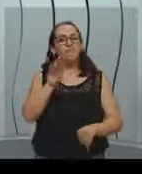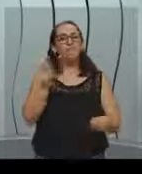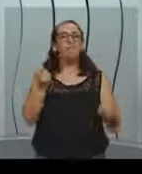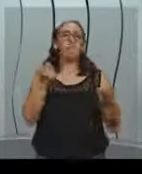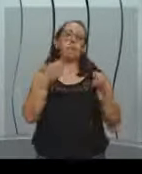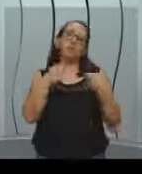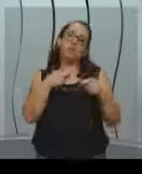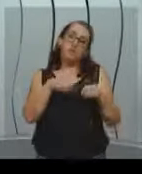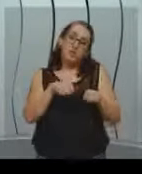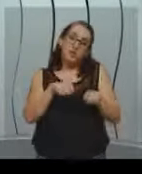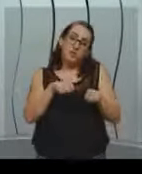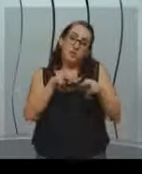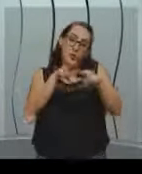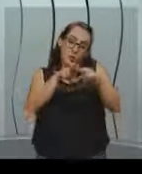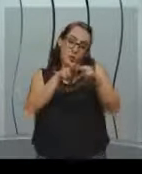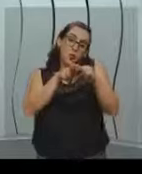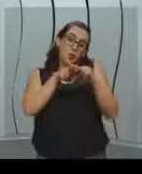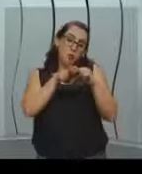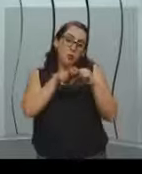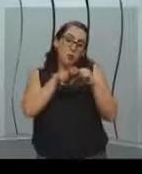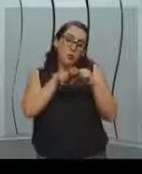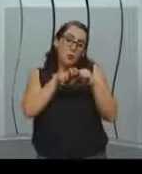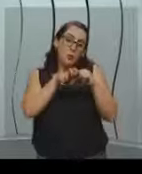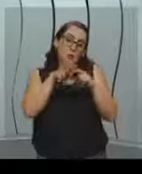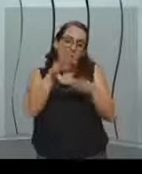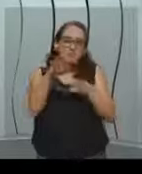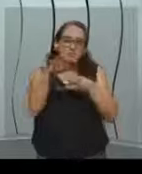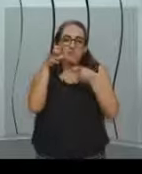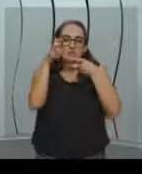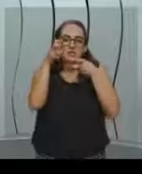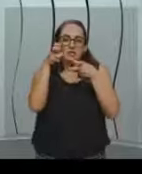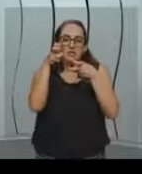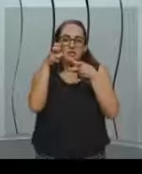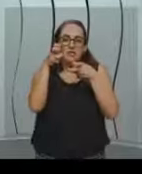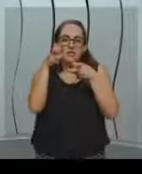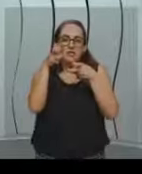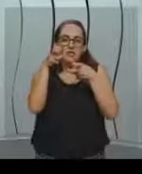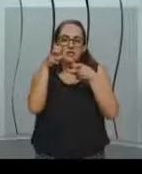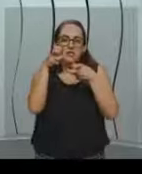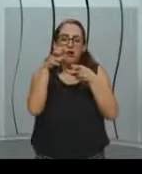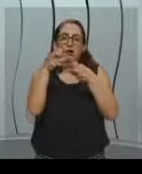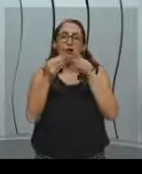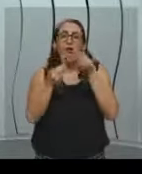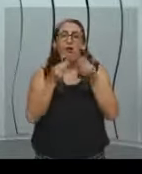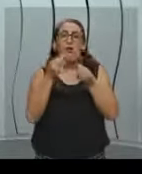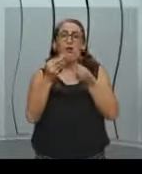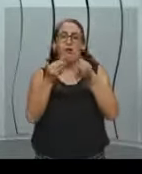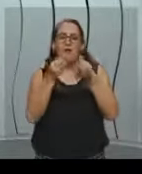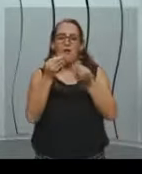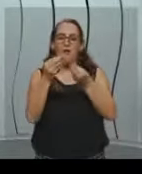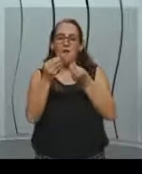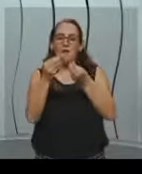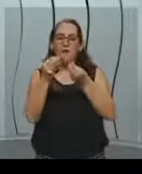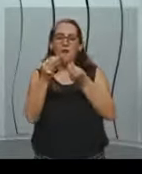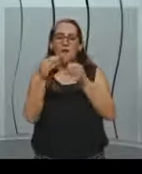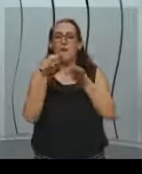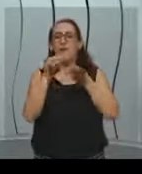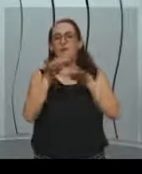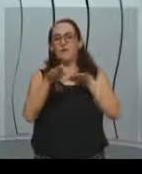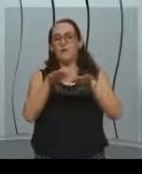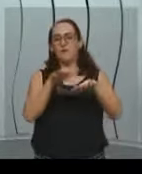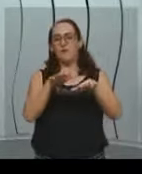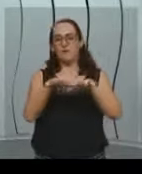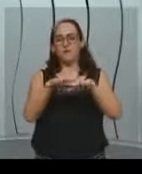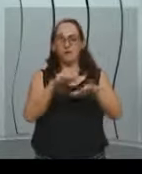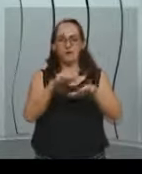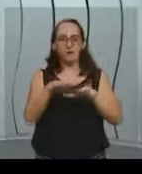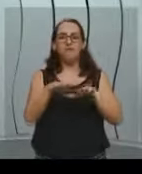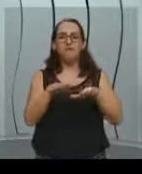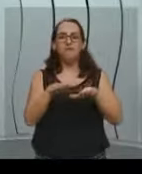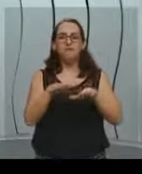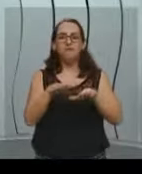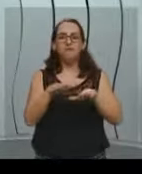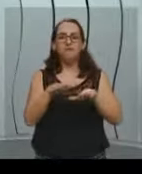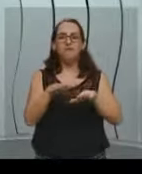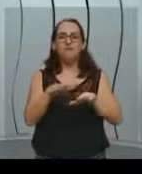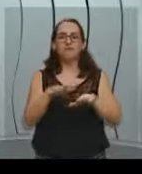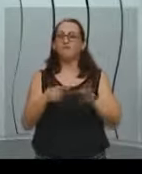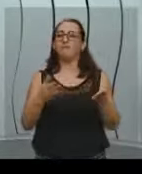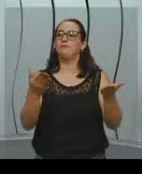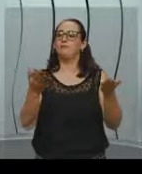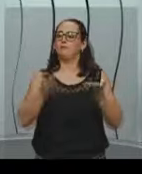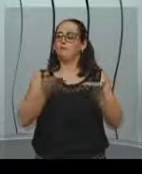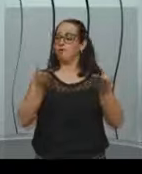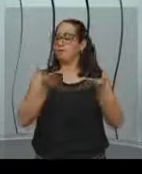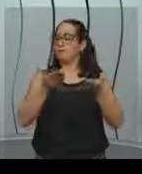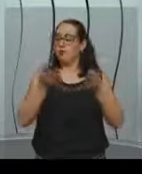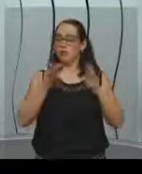através da percepção dessa imagem em movimento. Que, aliás, hoje serve para tudo, né? Quem